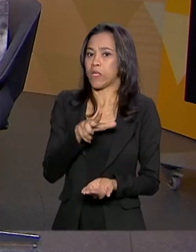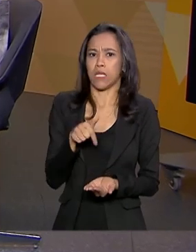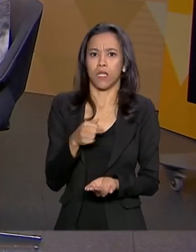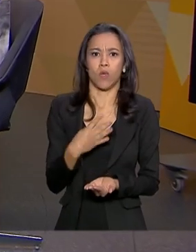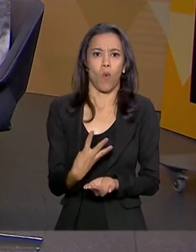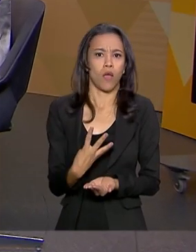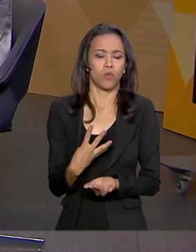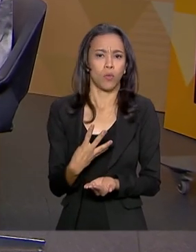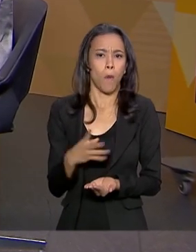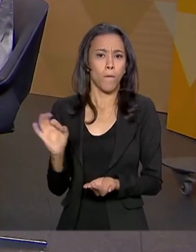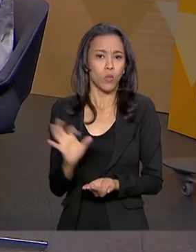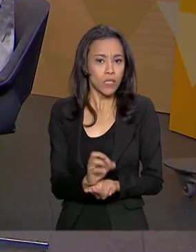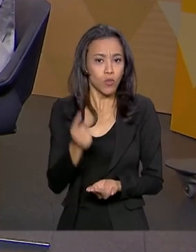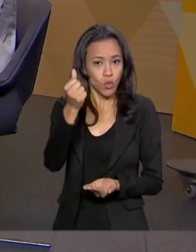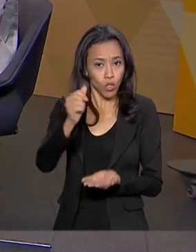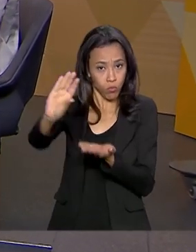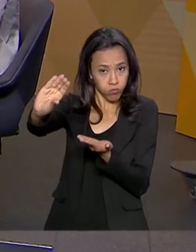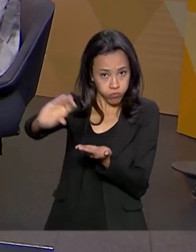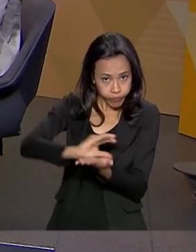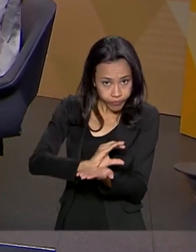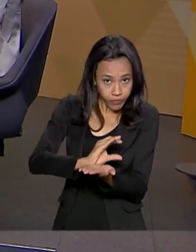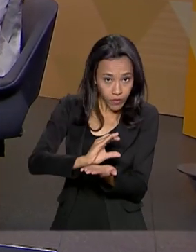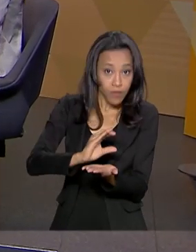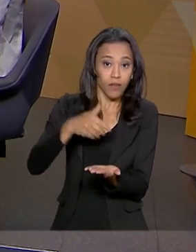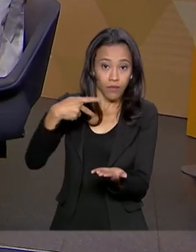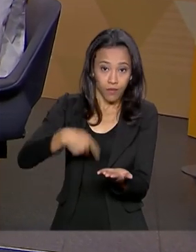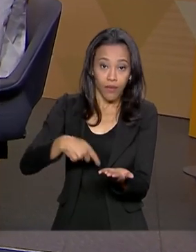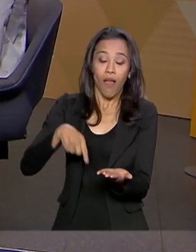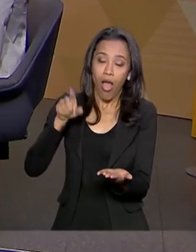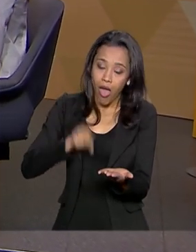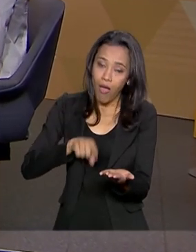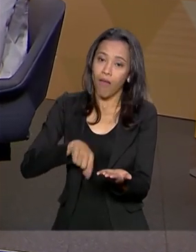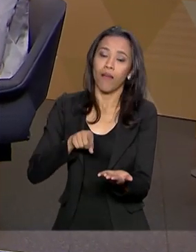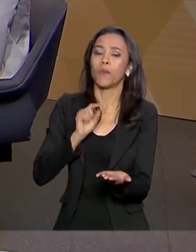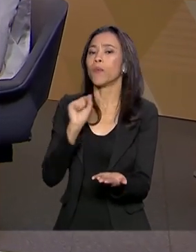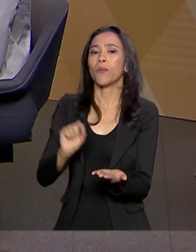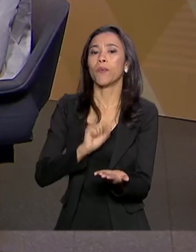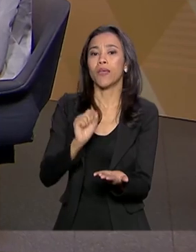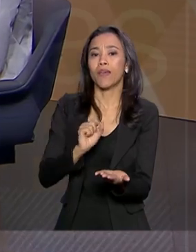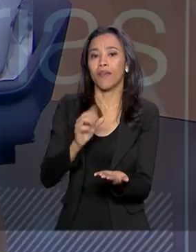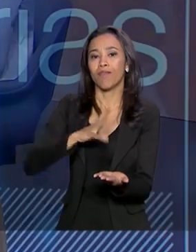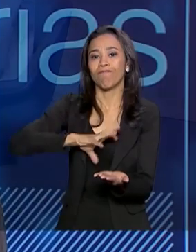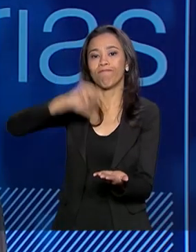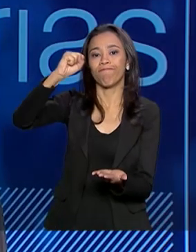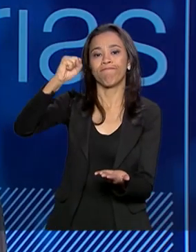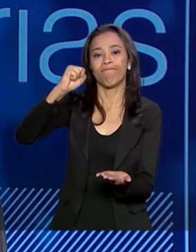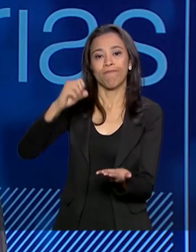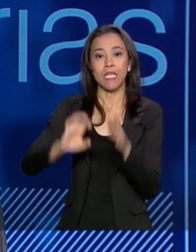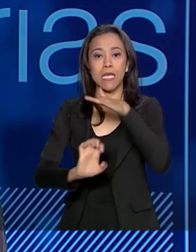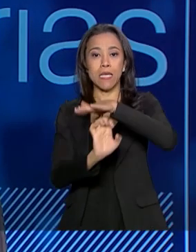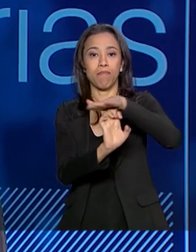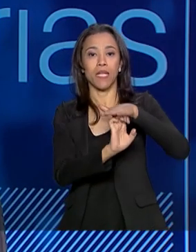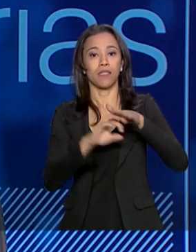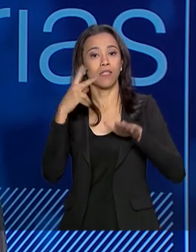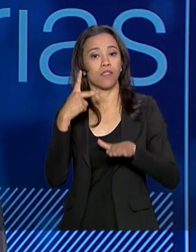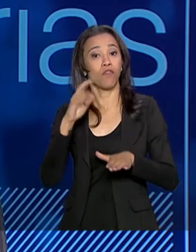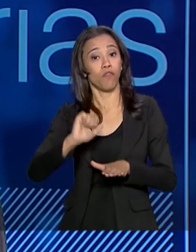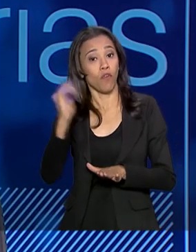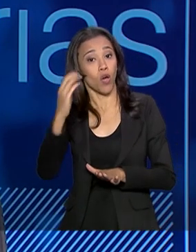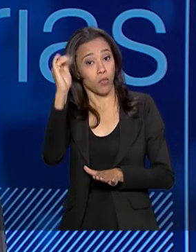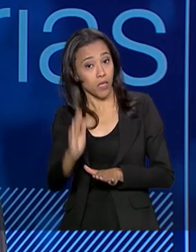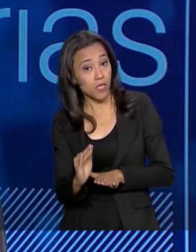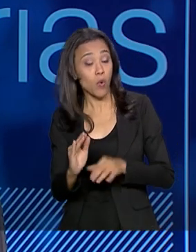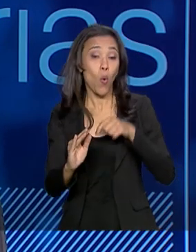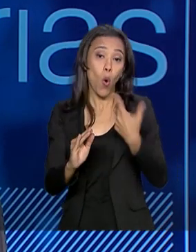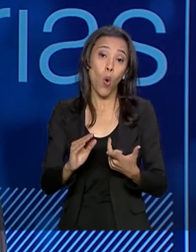% dos investimentos previstos no âmbito do PPI envolvem um vencedor estrangeiro ou um vencedor estrangeiro em